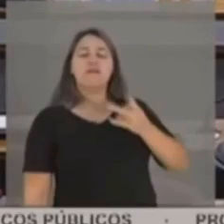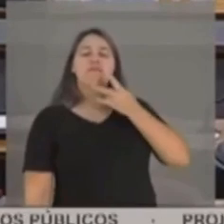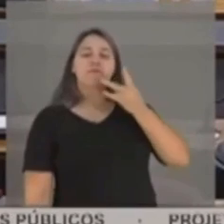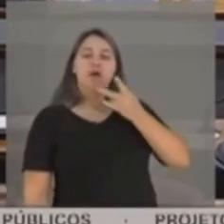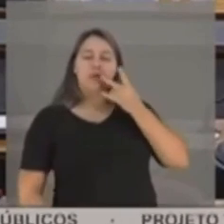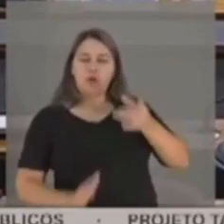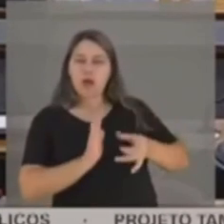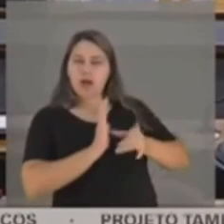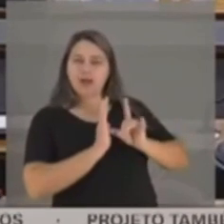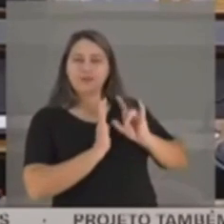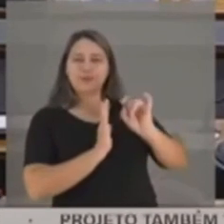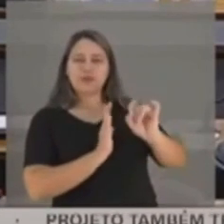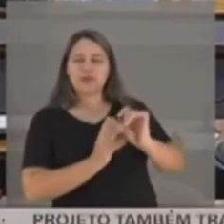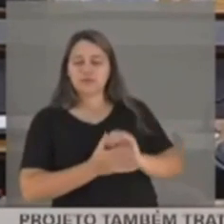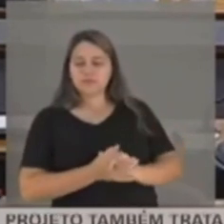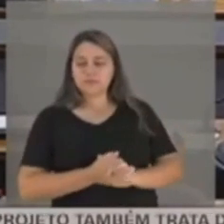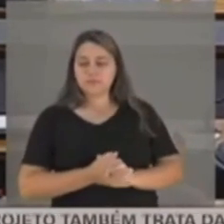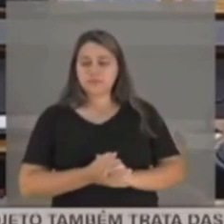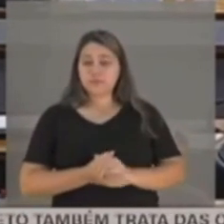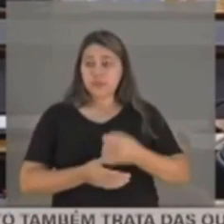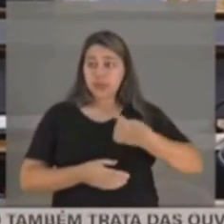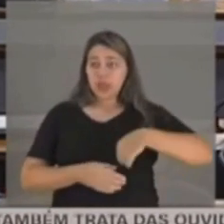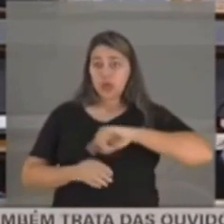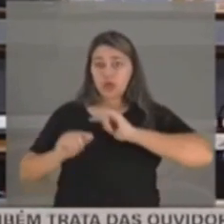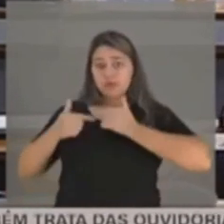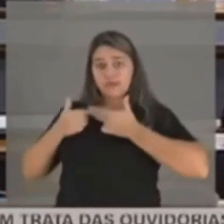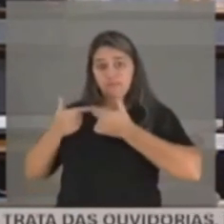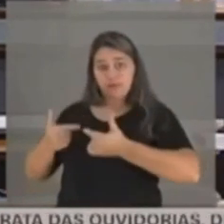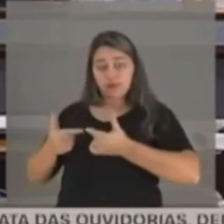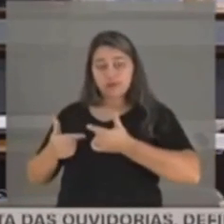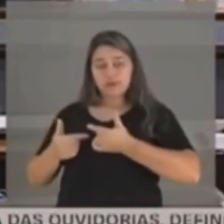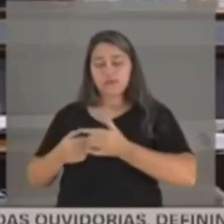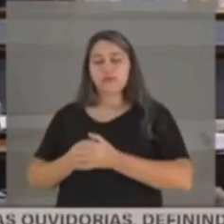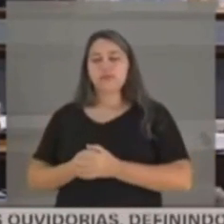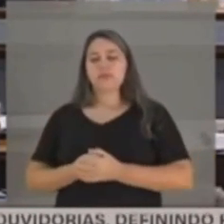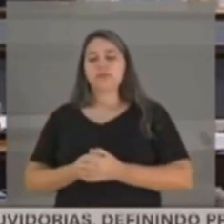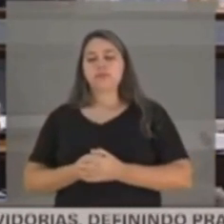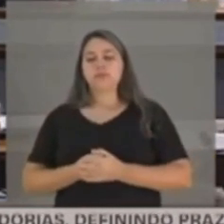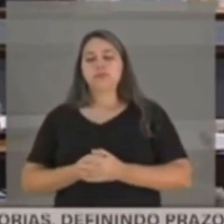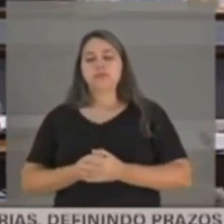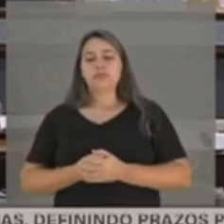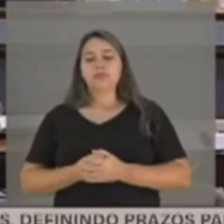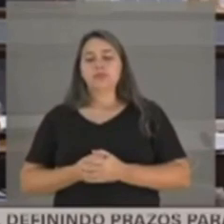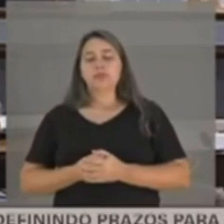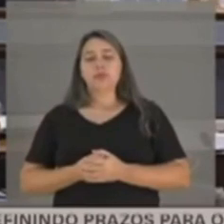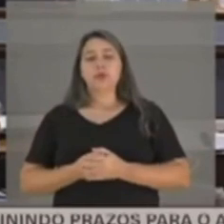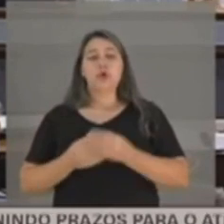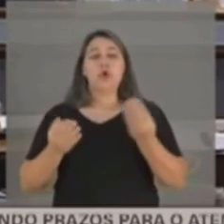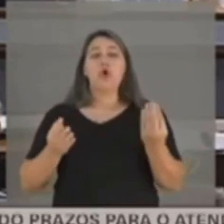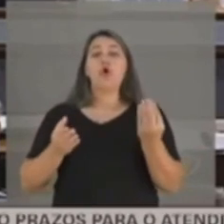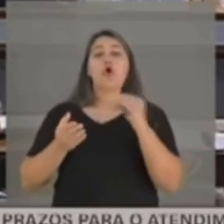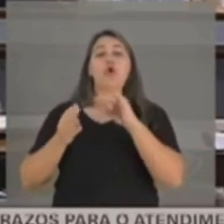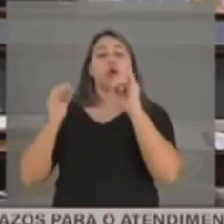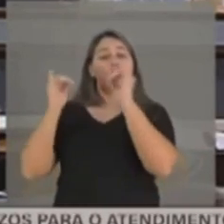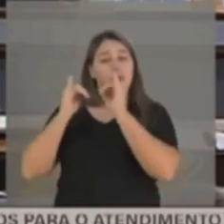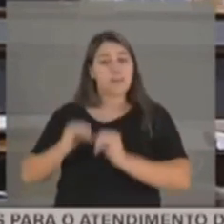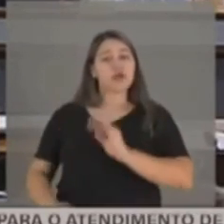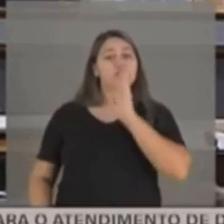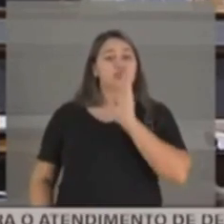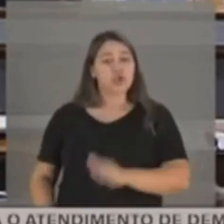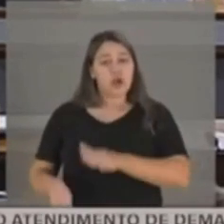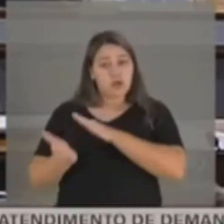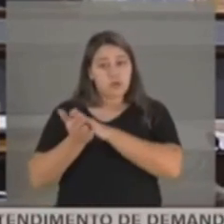há pouco, de, na nossa defesa, no nosso recurso, melhor dizendo, colocar essas imagens que já foram